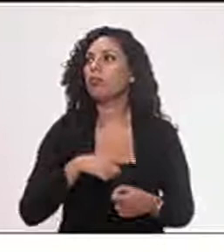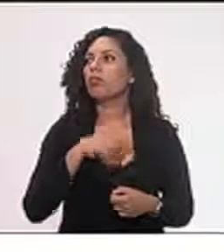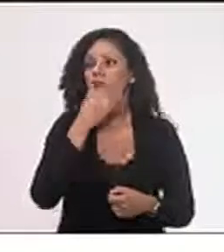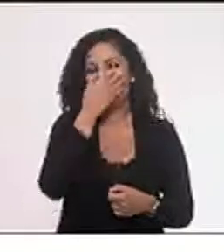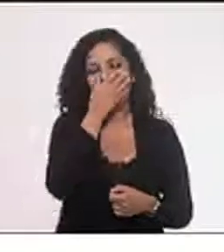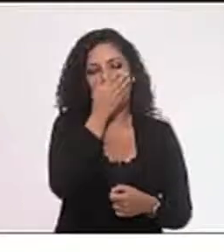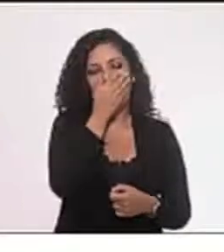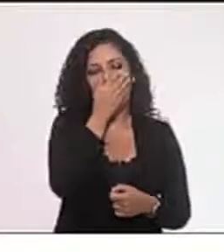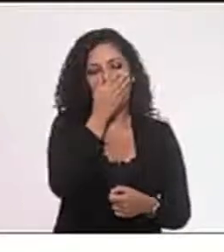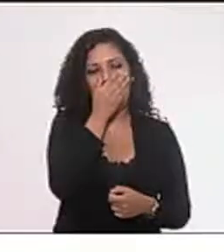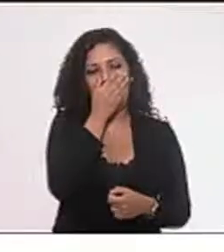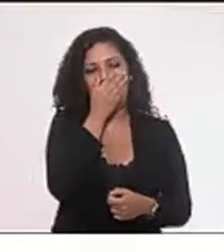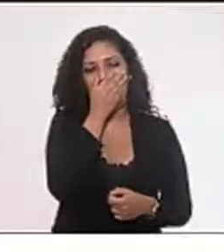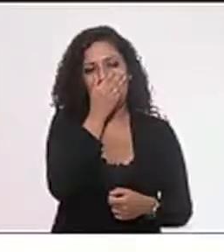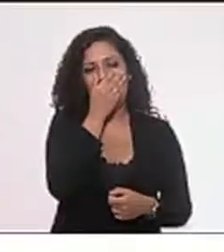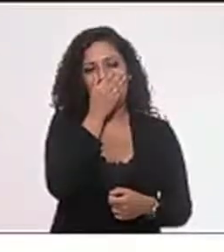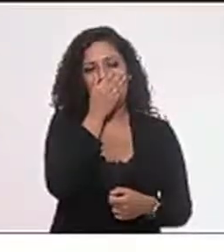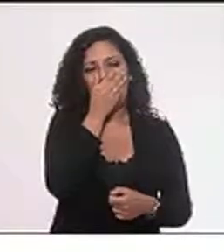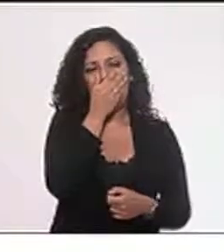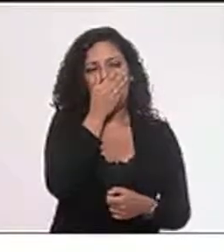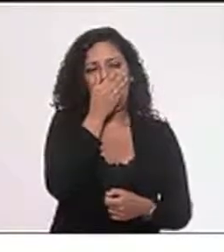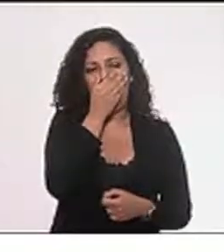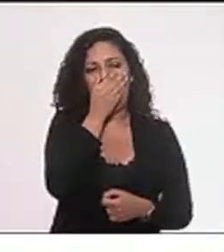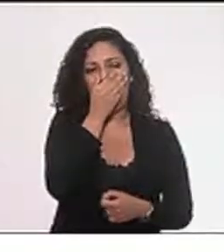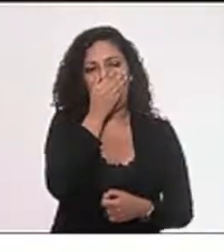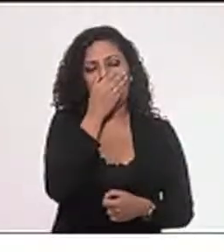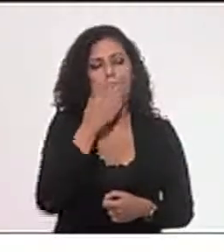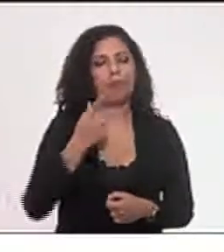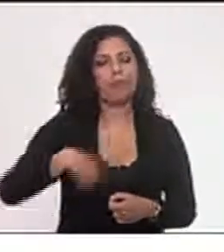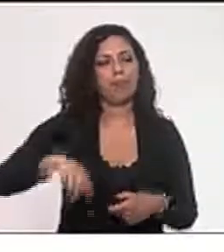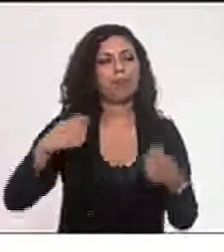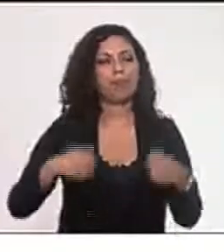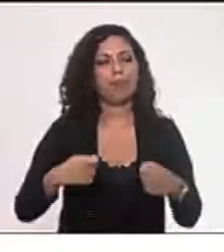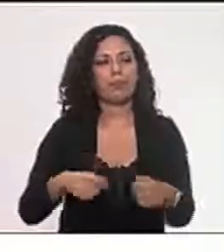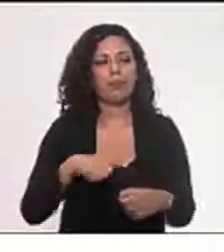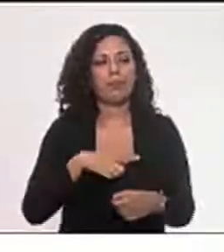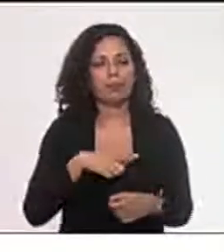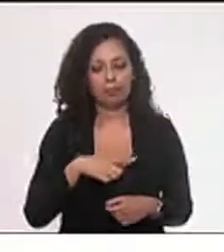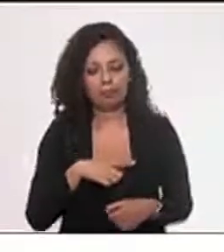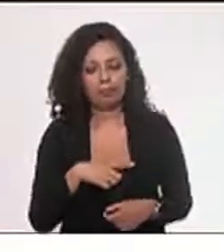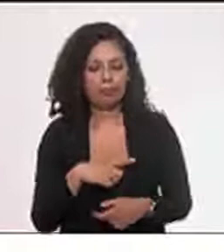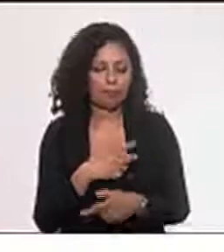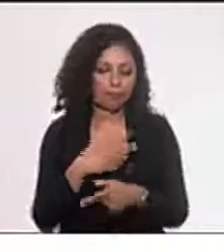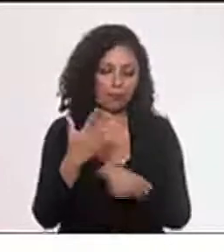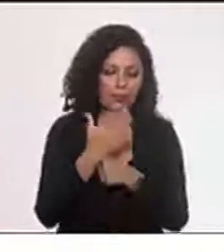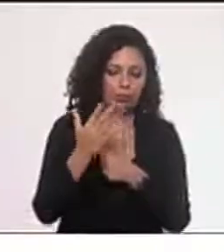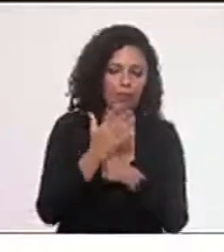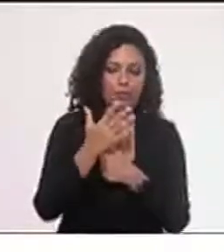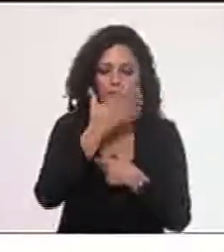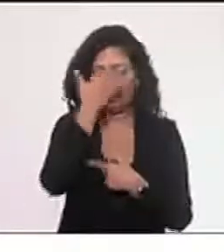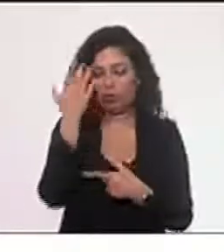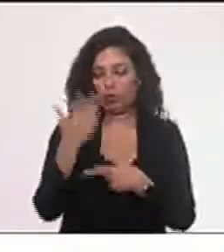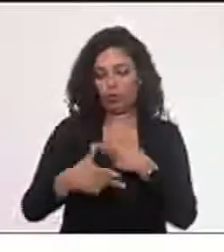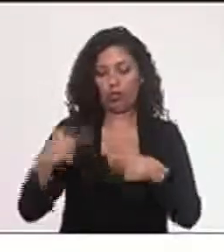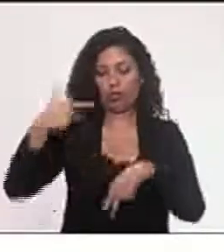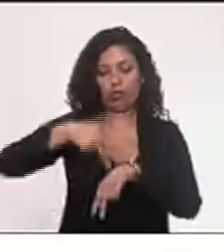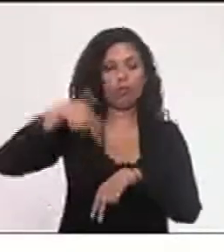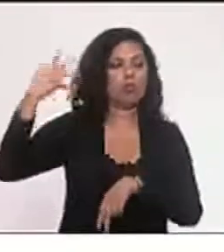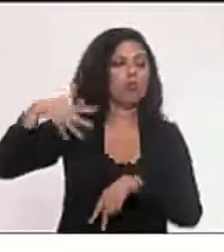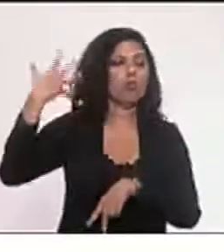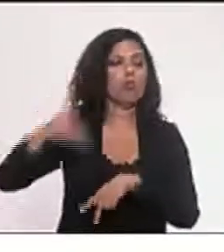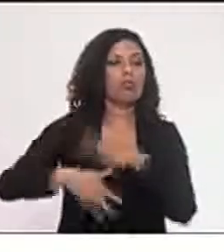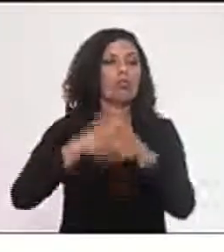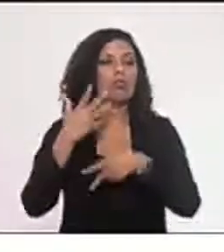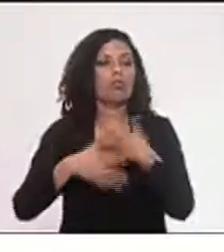aparato maior. Aqueles que usam o parlamento para defender as causas cool, aquelas causas